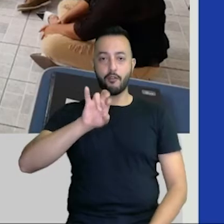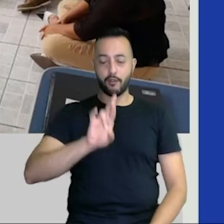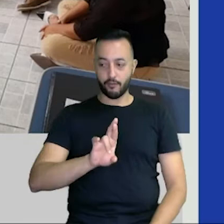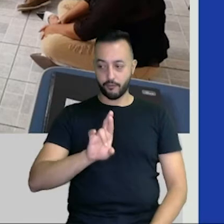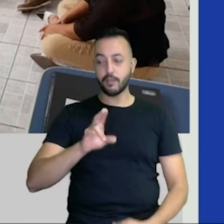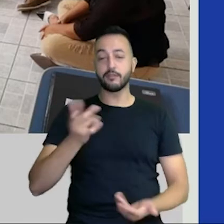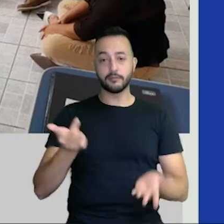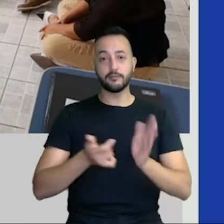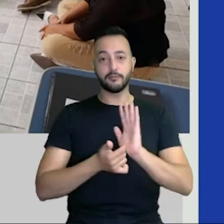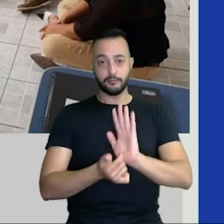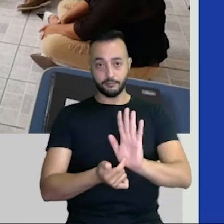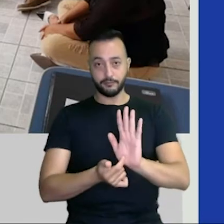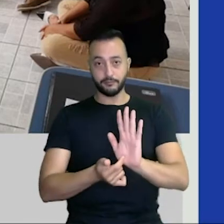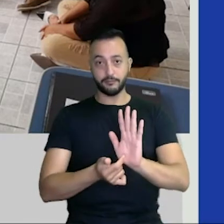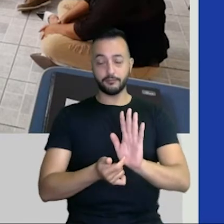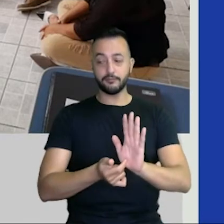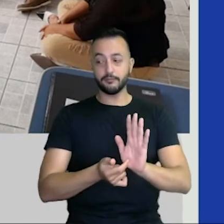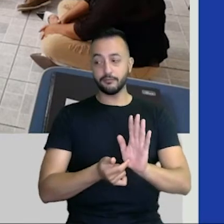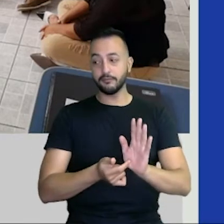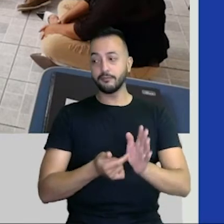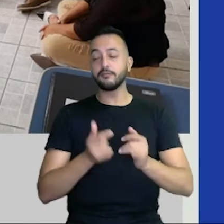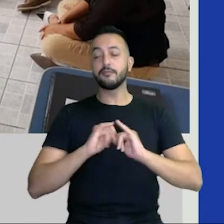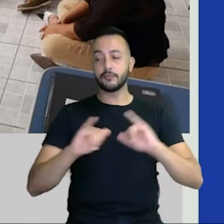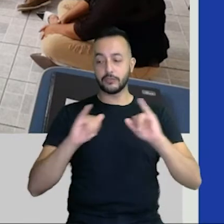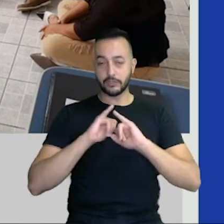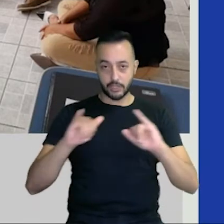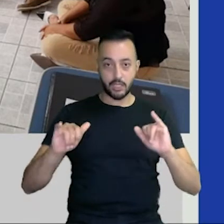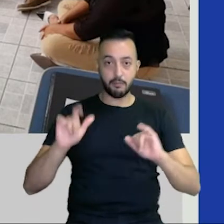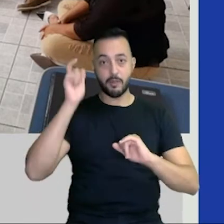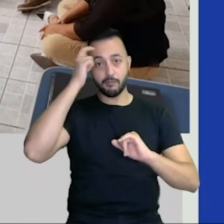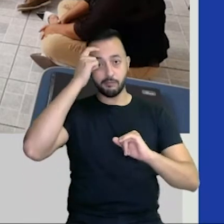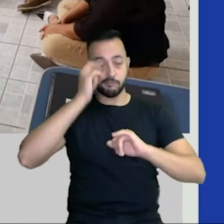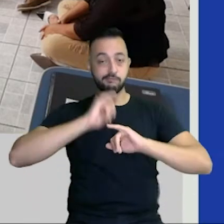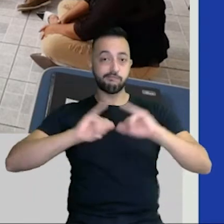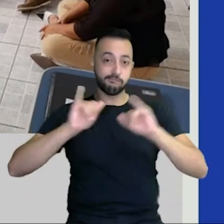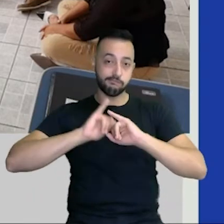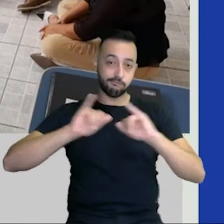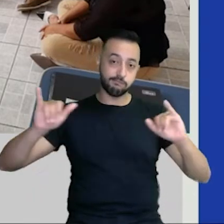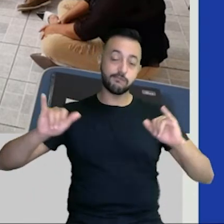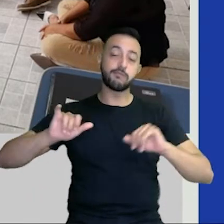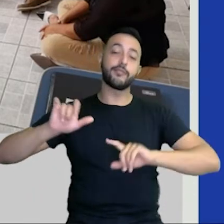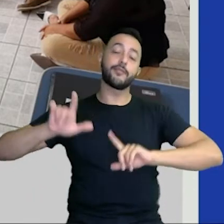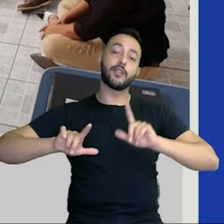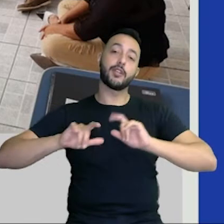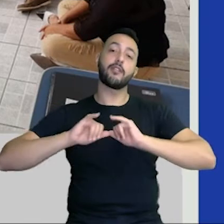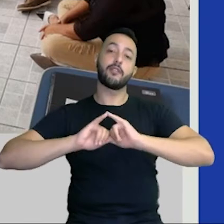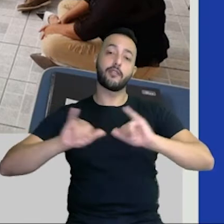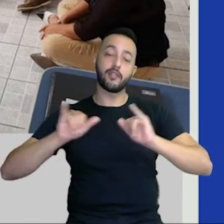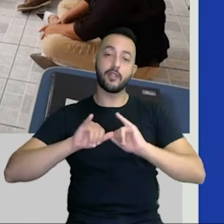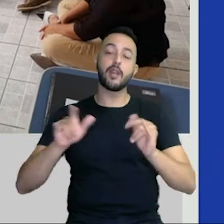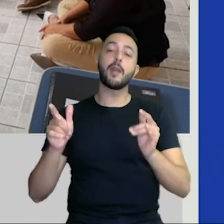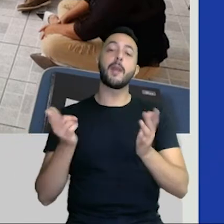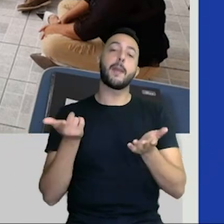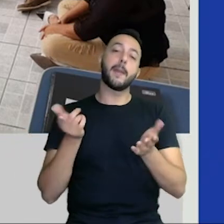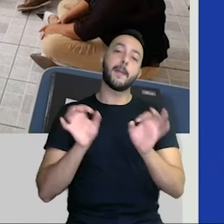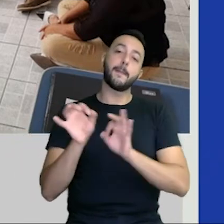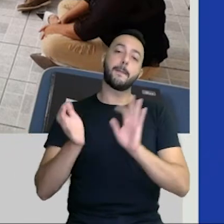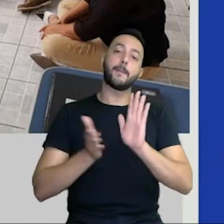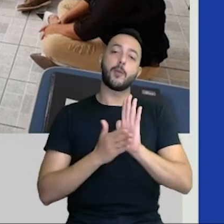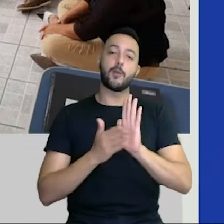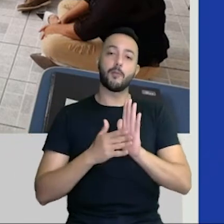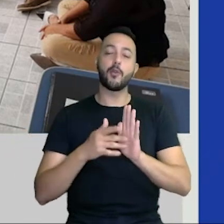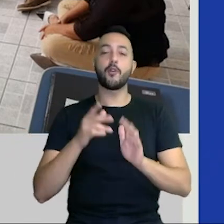ele, isso é evidência, campanha de conscientização na mídia, elaboração de proposta pedagógica,